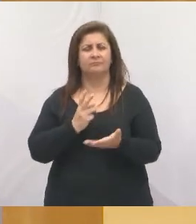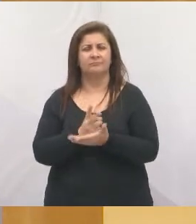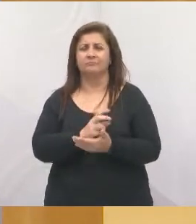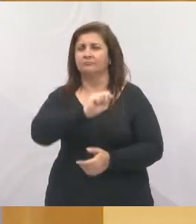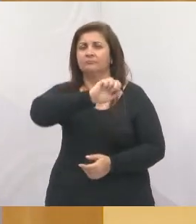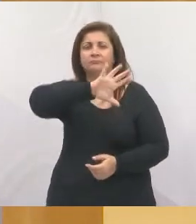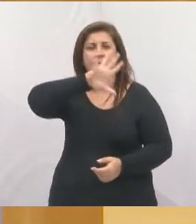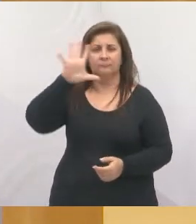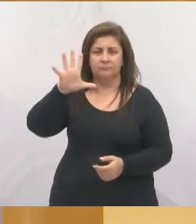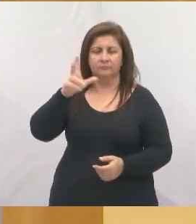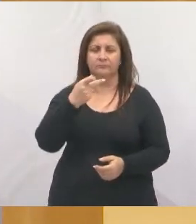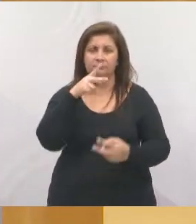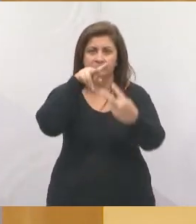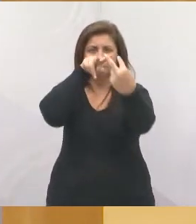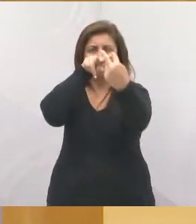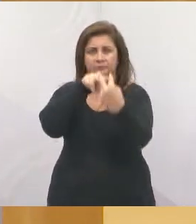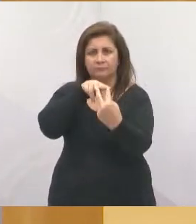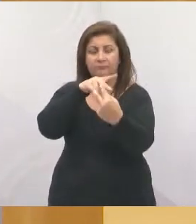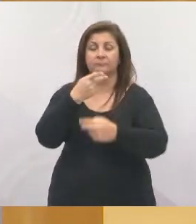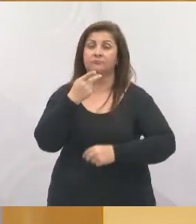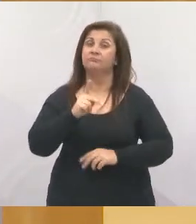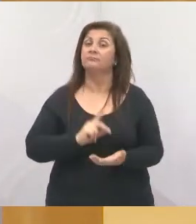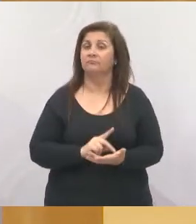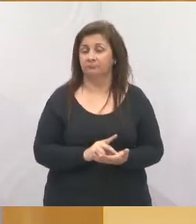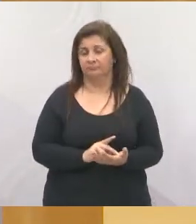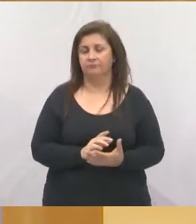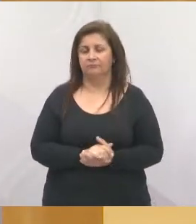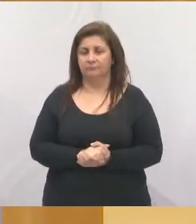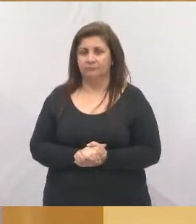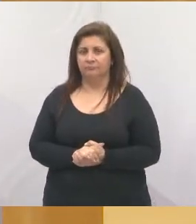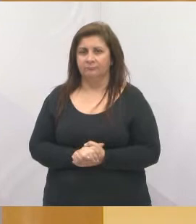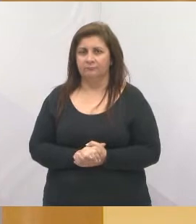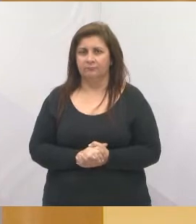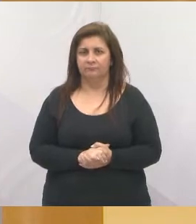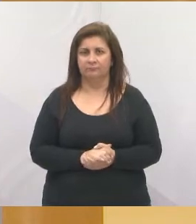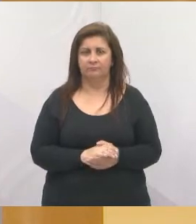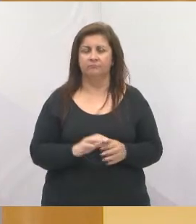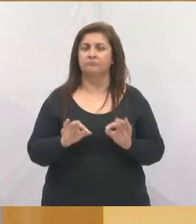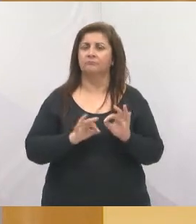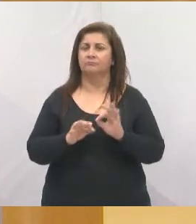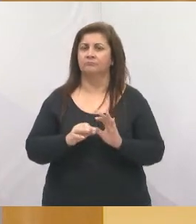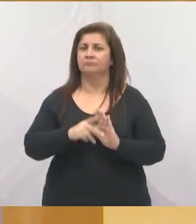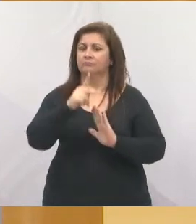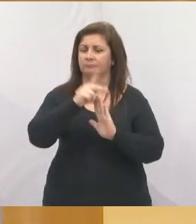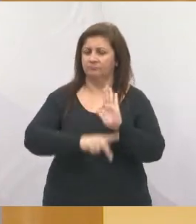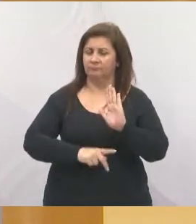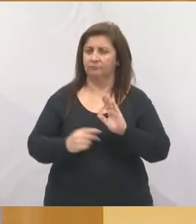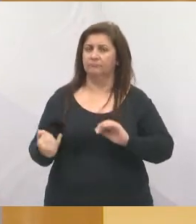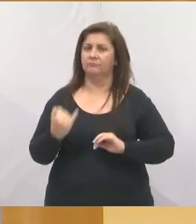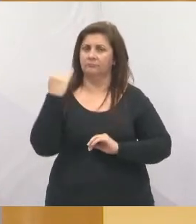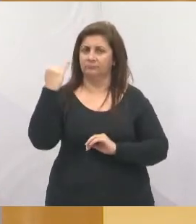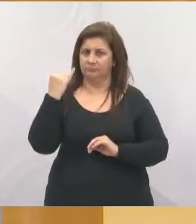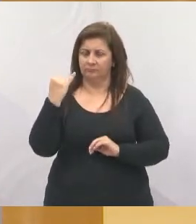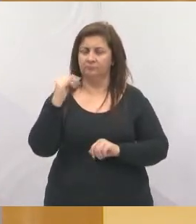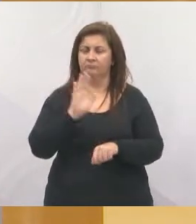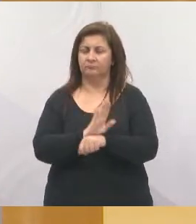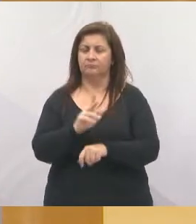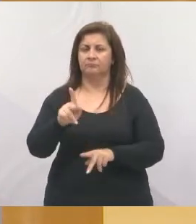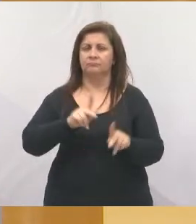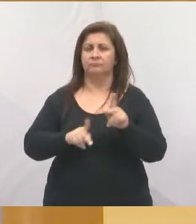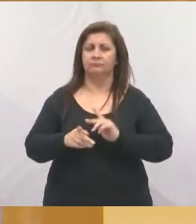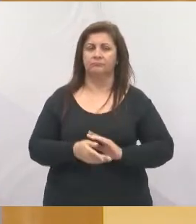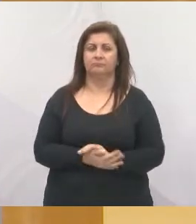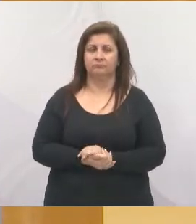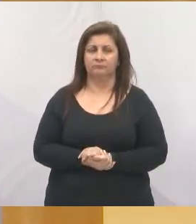olho no olho, dizer a verdade e trazer para essas casas aqui os projetos que realmente interessam o povo e a população, sem